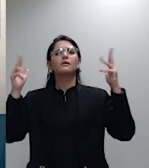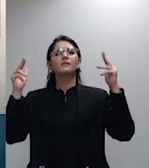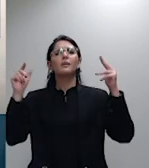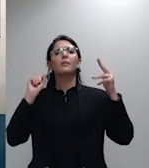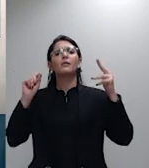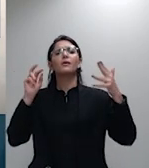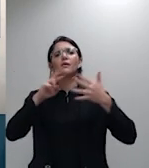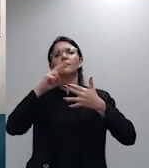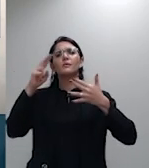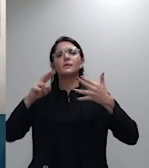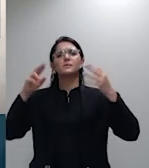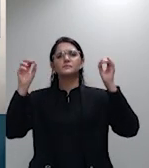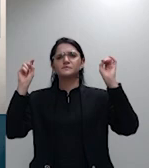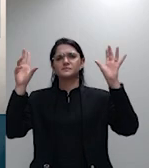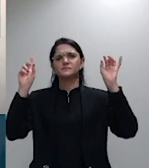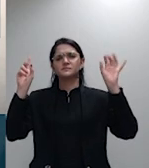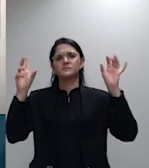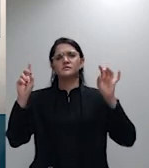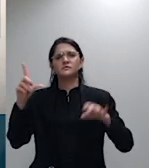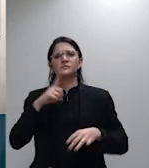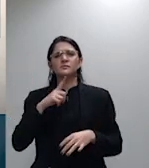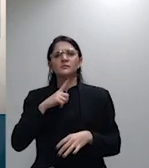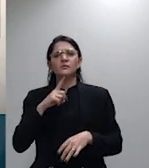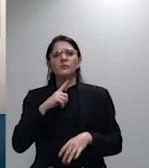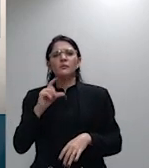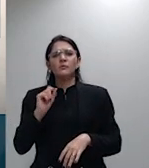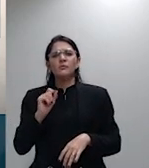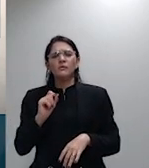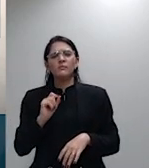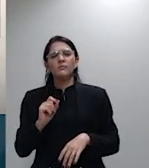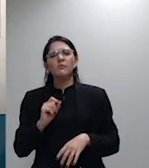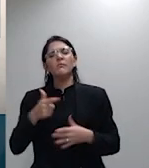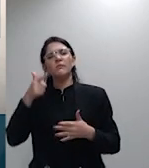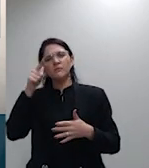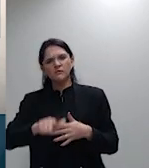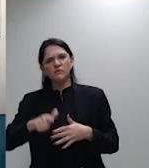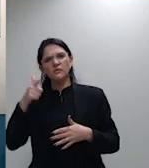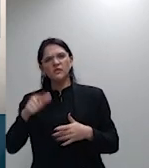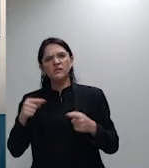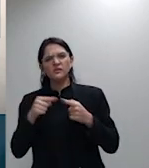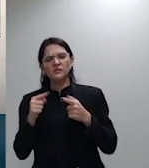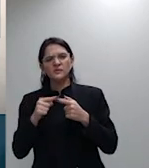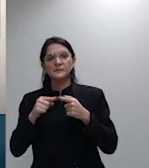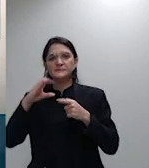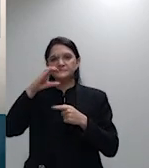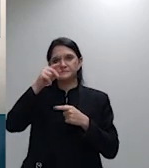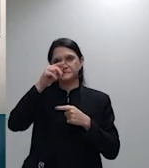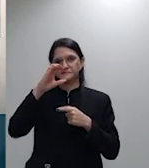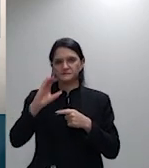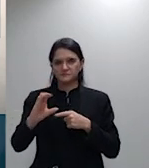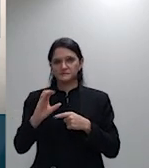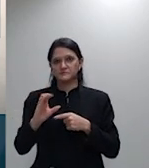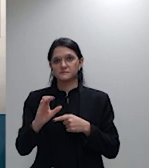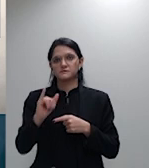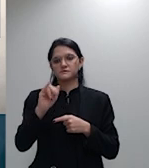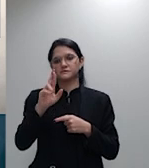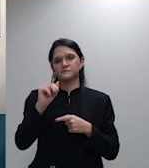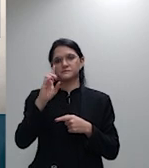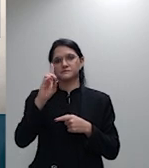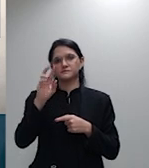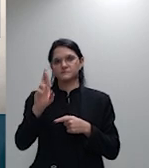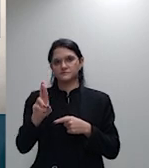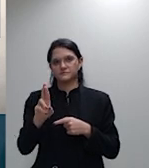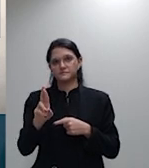repetitivo em razão da nova sistemática do Código de Processo Civil que estabeleceu o IRDR com julgamento